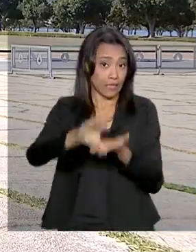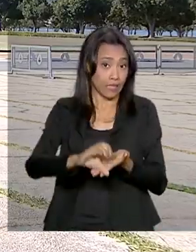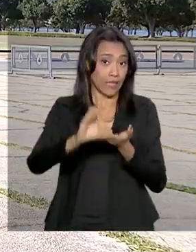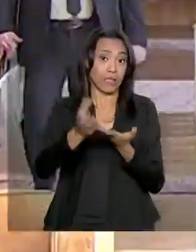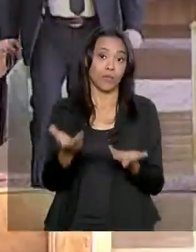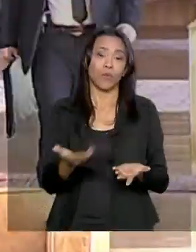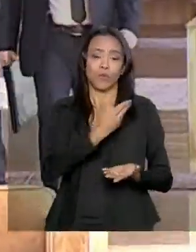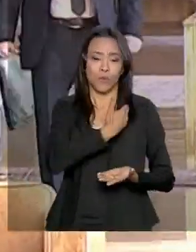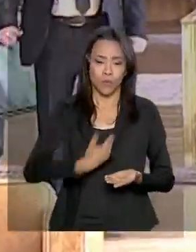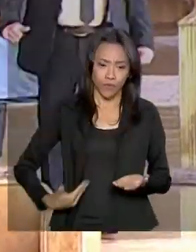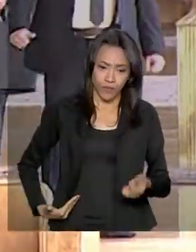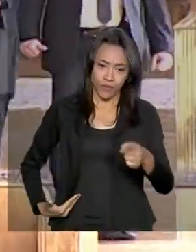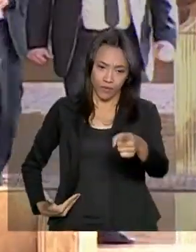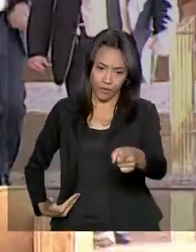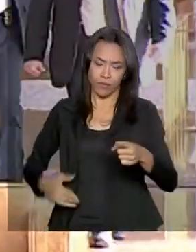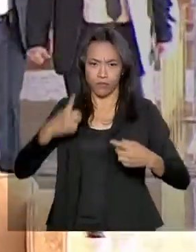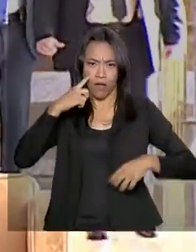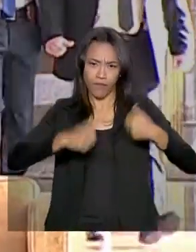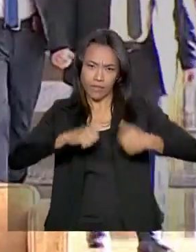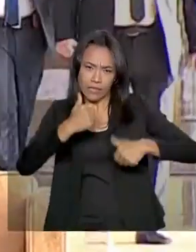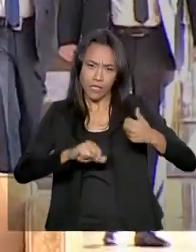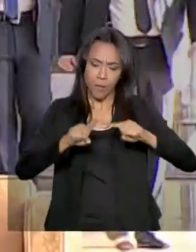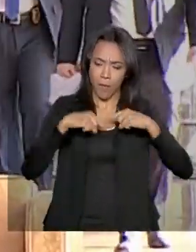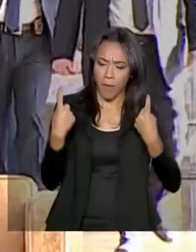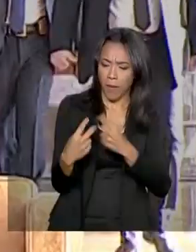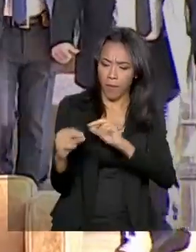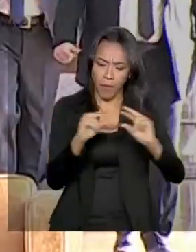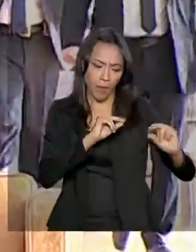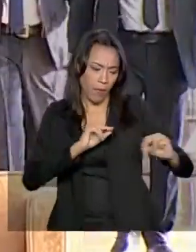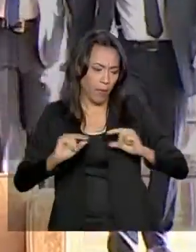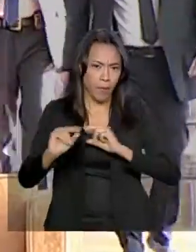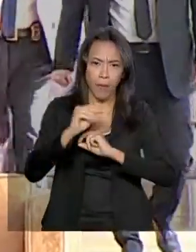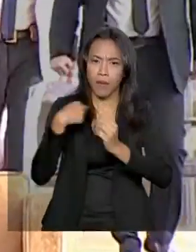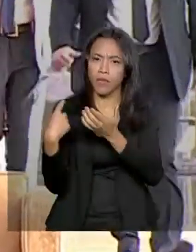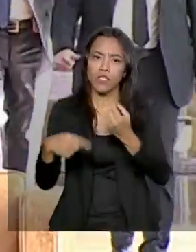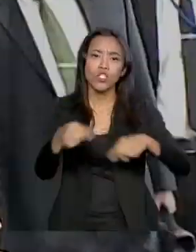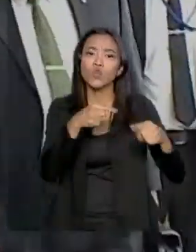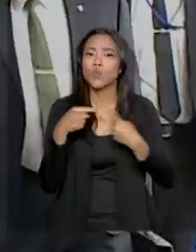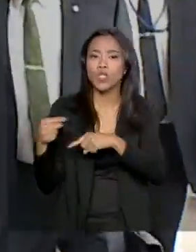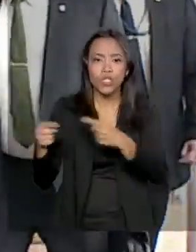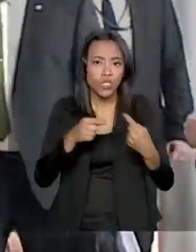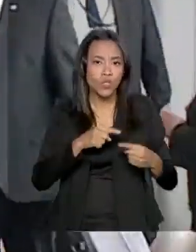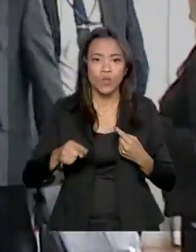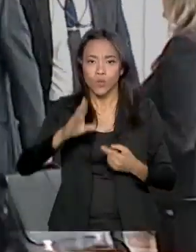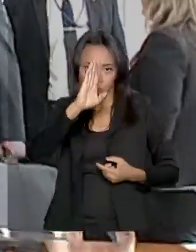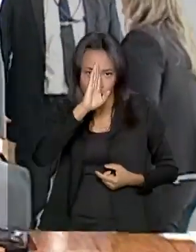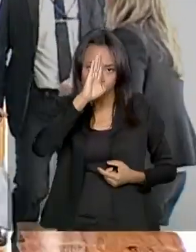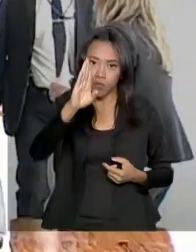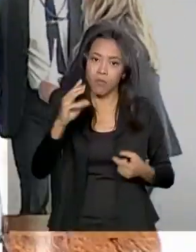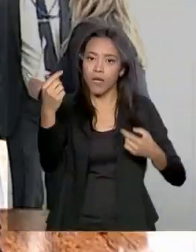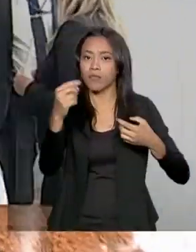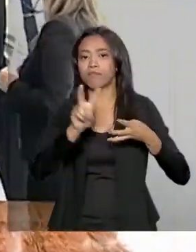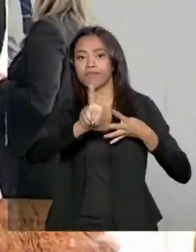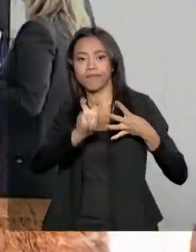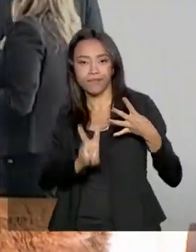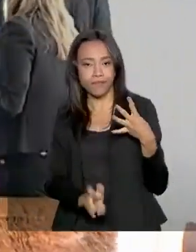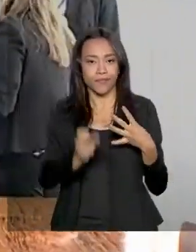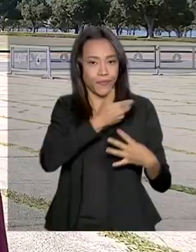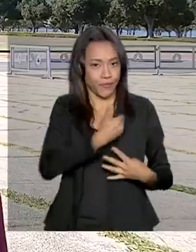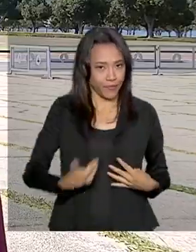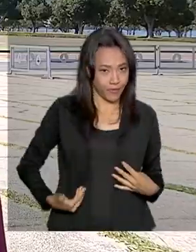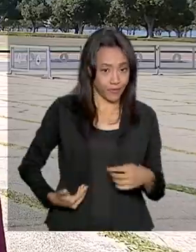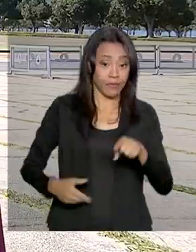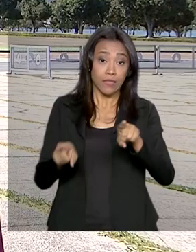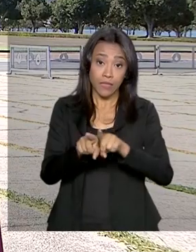se reúne para avaliar as ações e discutir as prioridades do governo federal. Mais cedo, o presidente Jair Bolsonaro